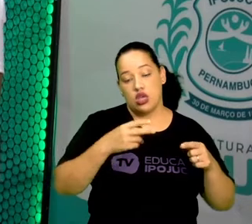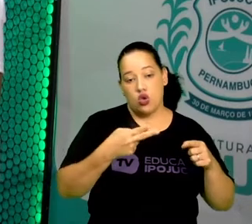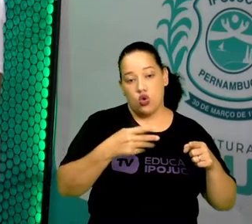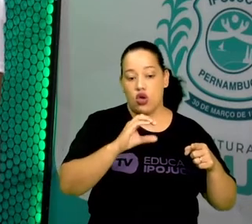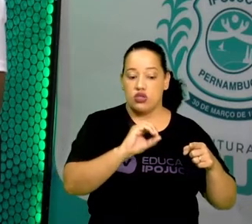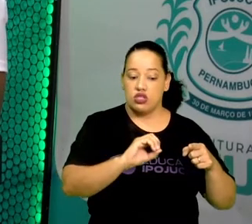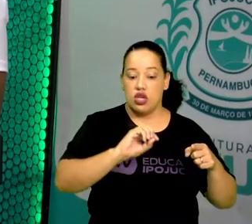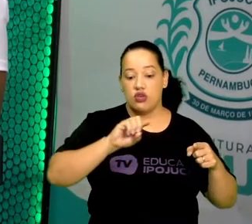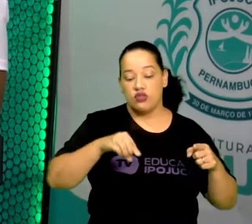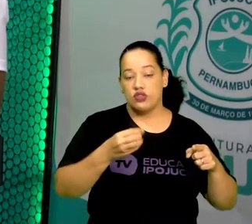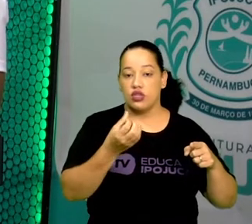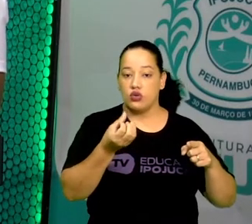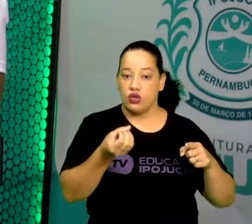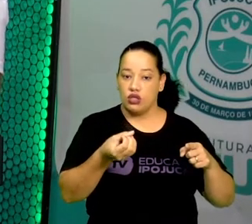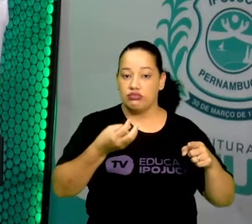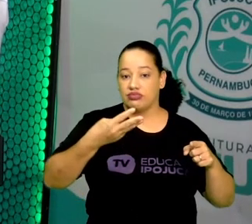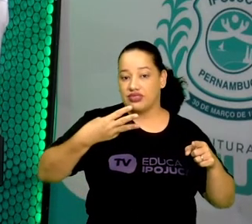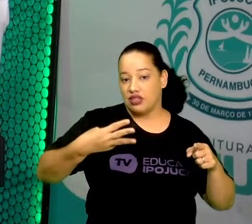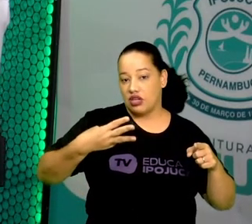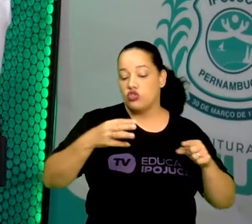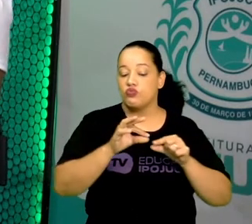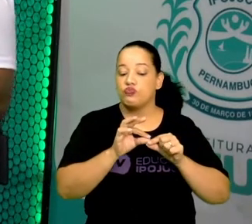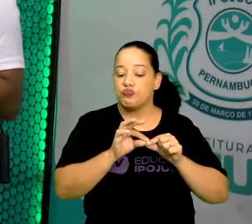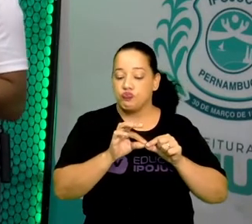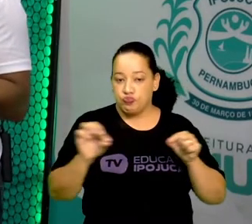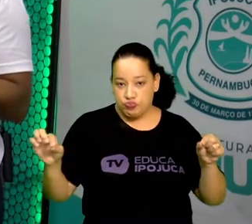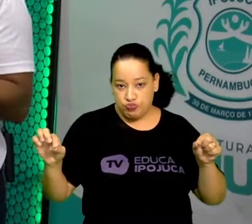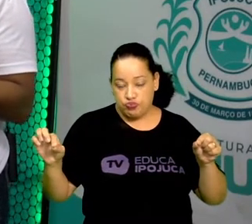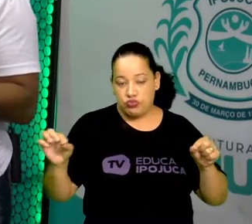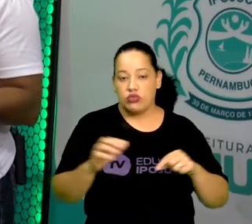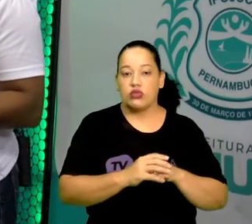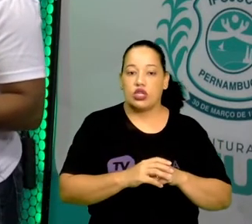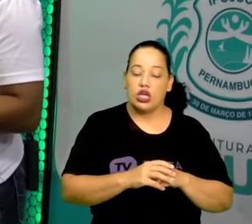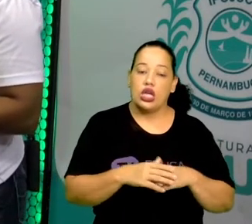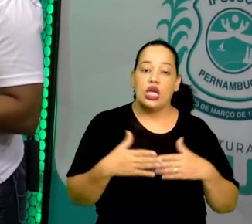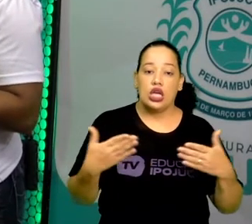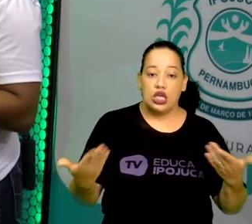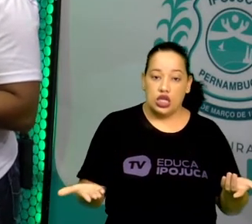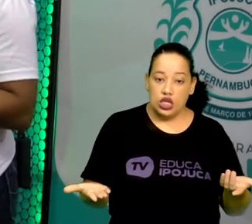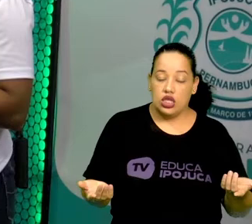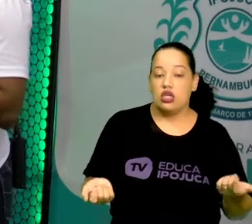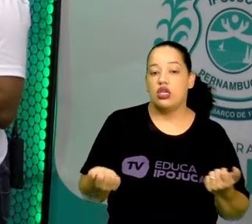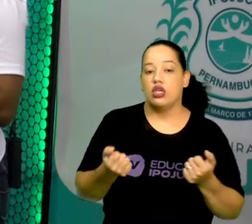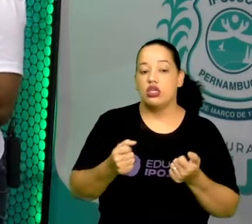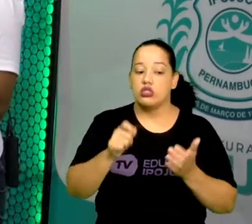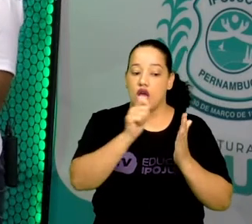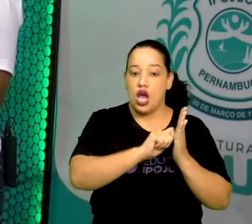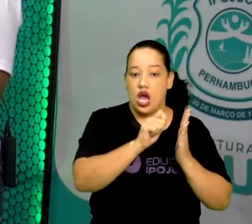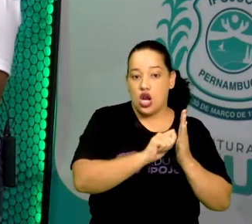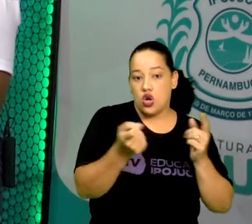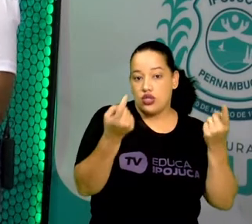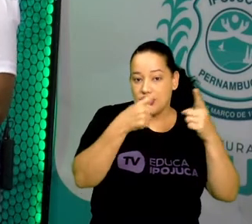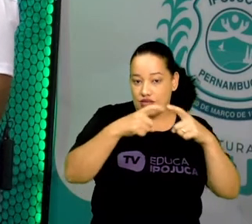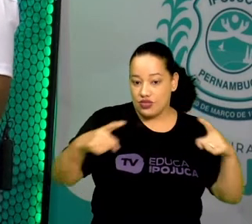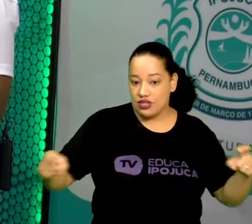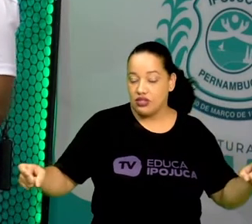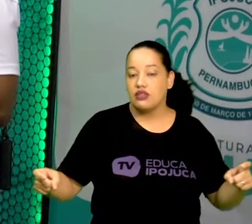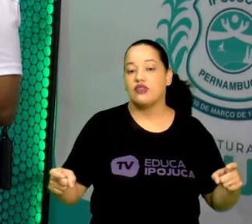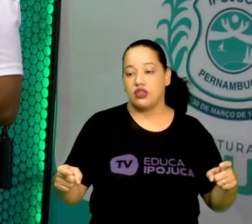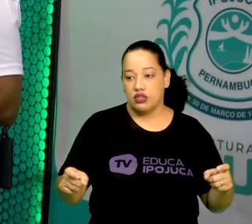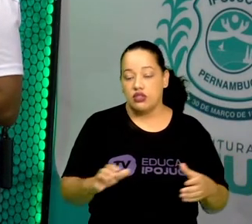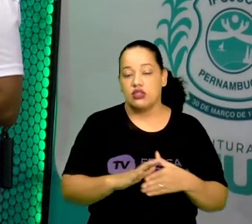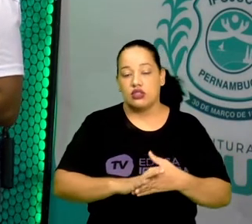metros. Vamos lá. Isso em notação científica é 3 vezes 10 a menos 1.